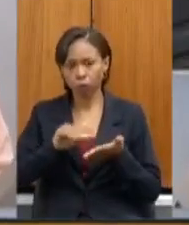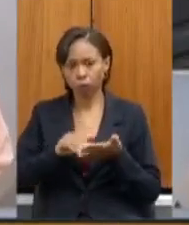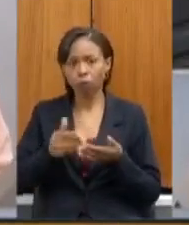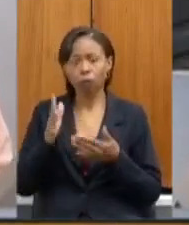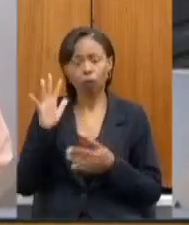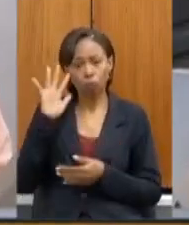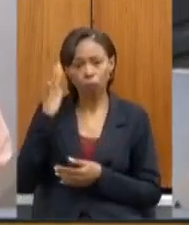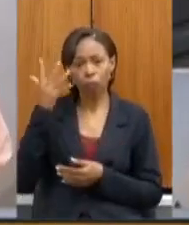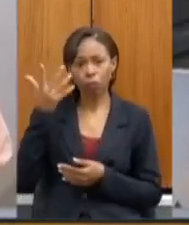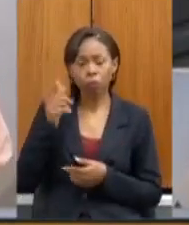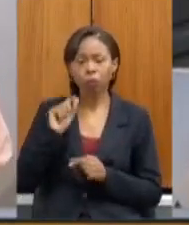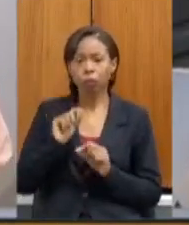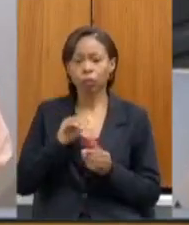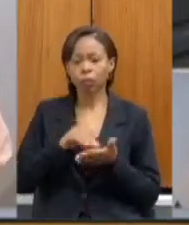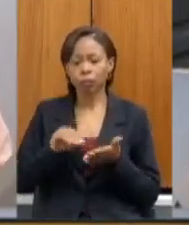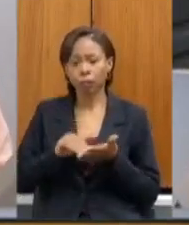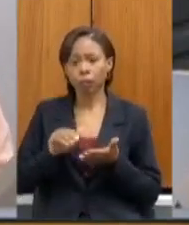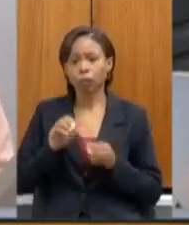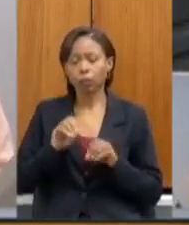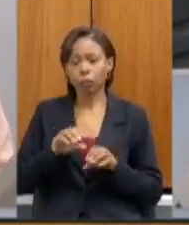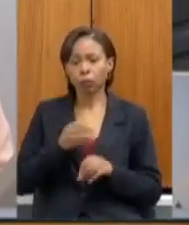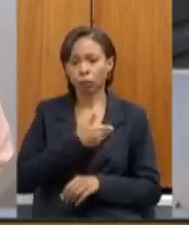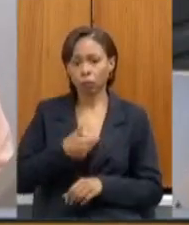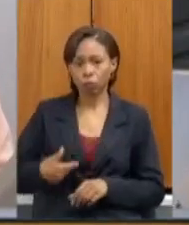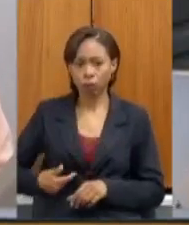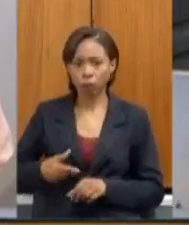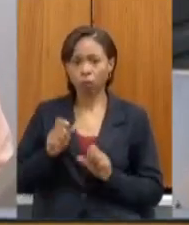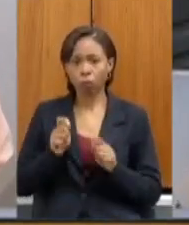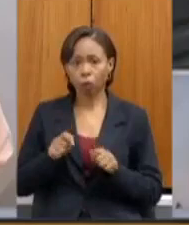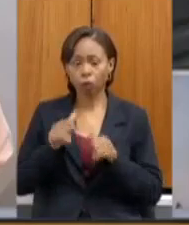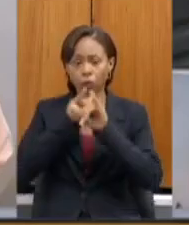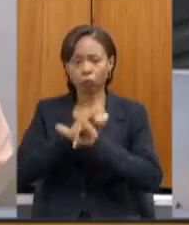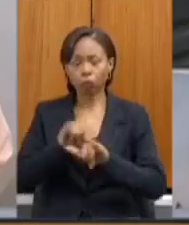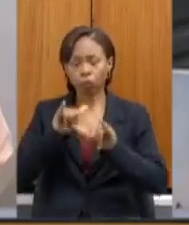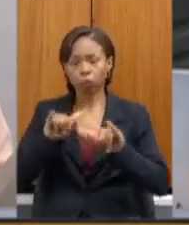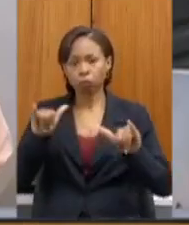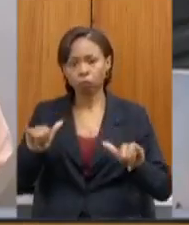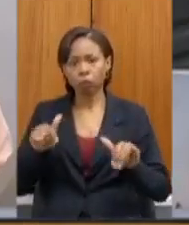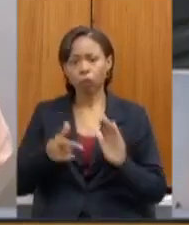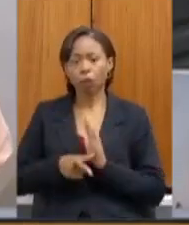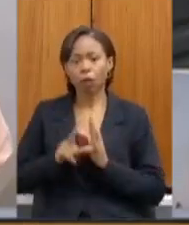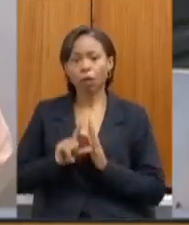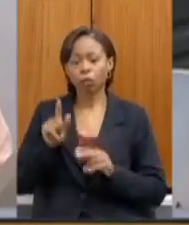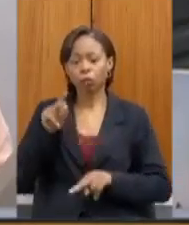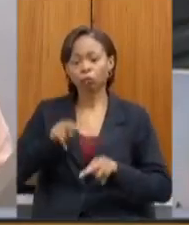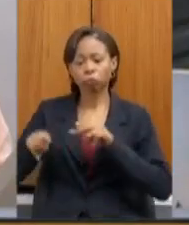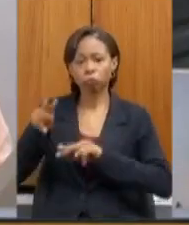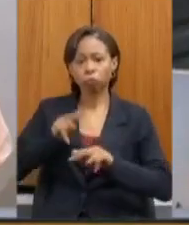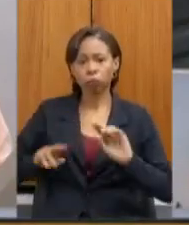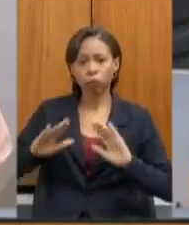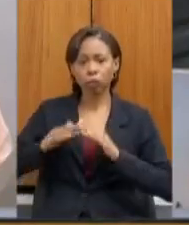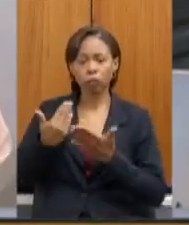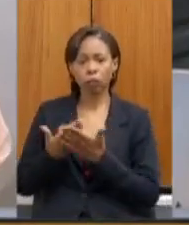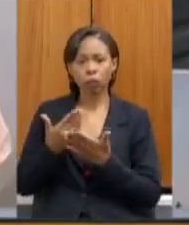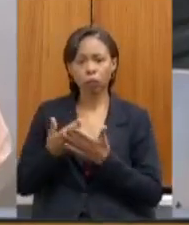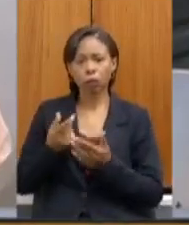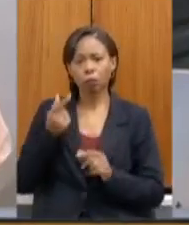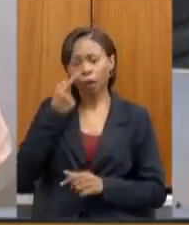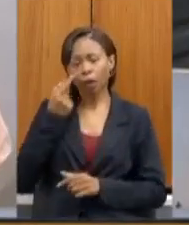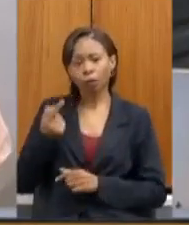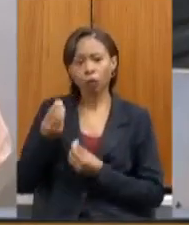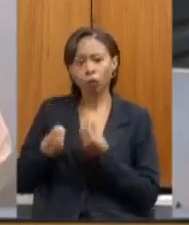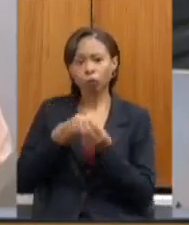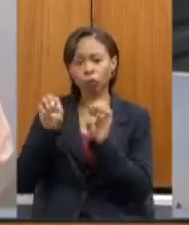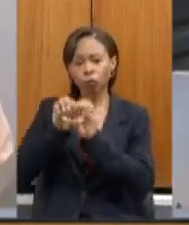providências para que a Secretaria de Estado dê publicidade ao levantamento feito nas escolas estaduais para averiguação da estrutura